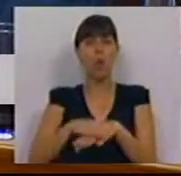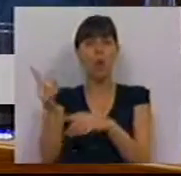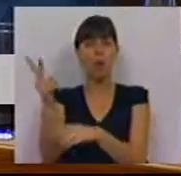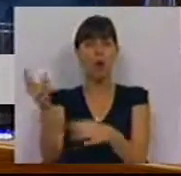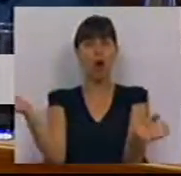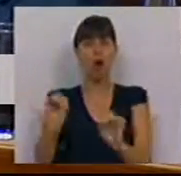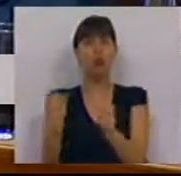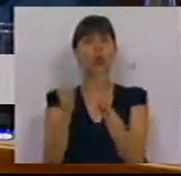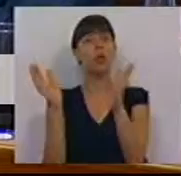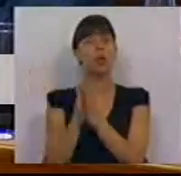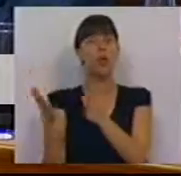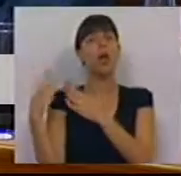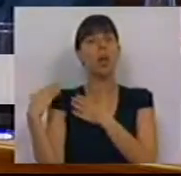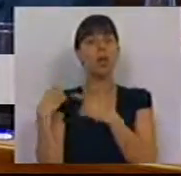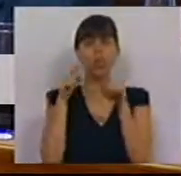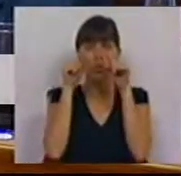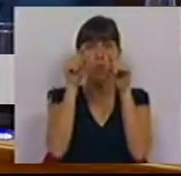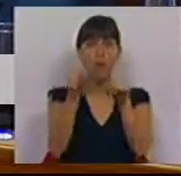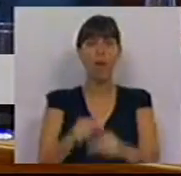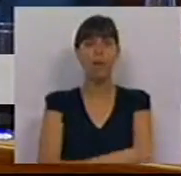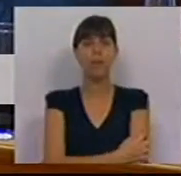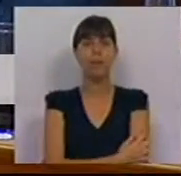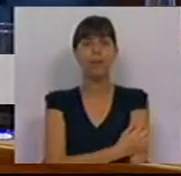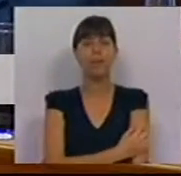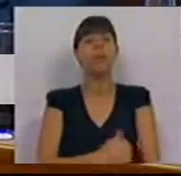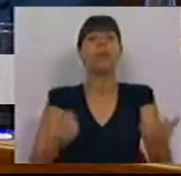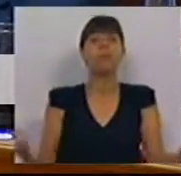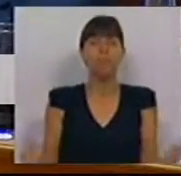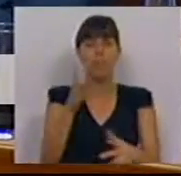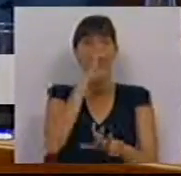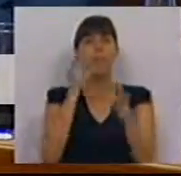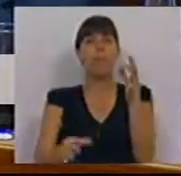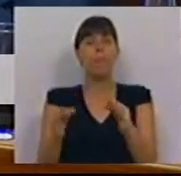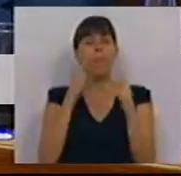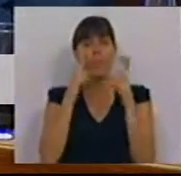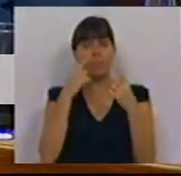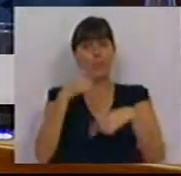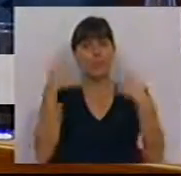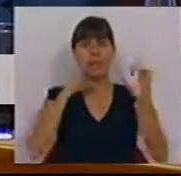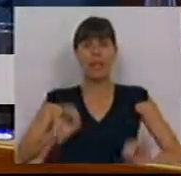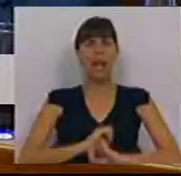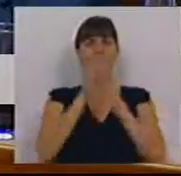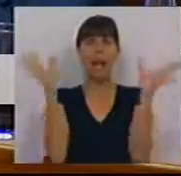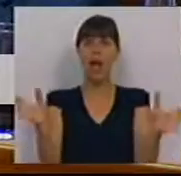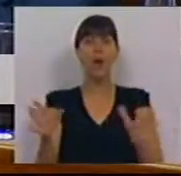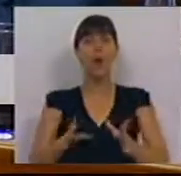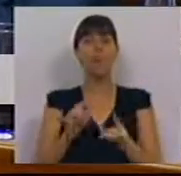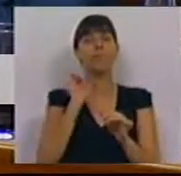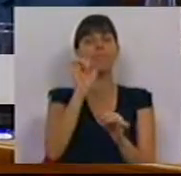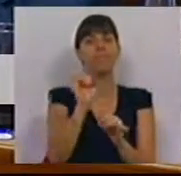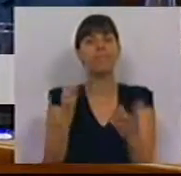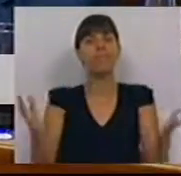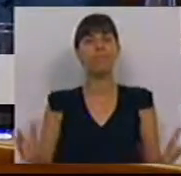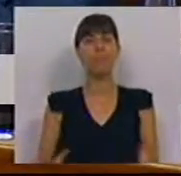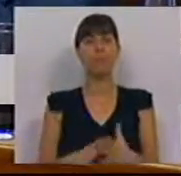foi deles e toda a responsabilidade é sua. Portanto, a Ministra da Justiça está descoberto totalmente a sua